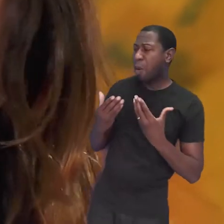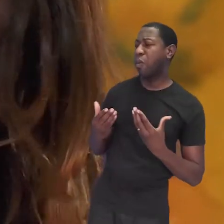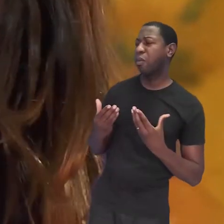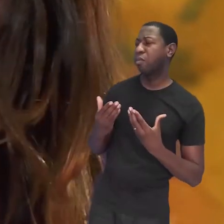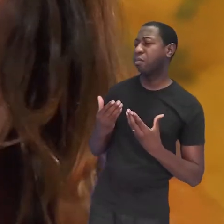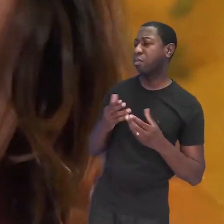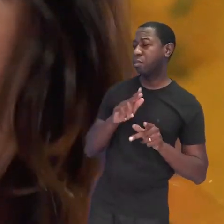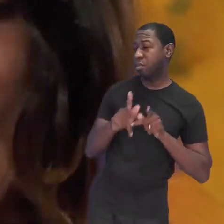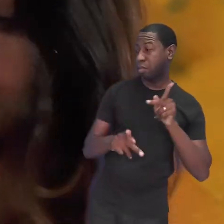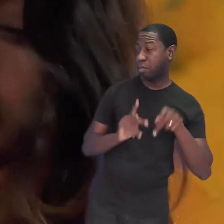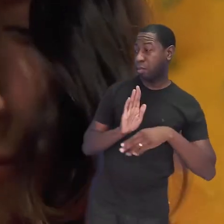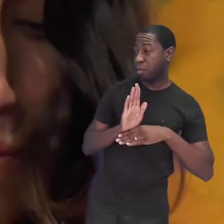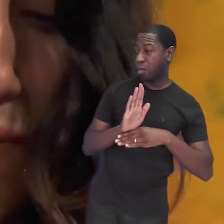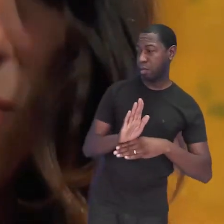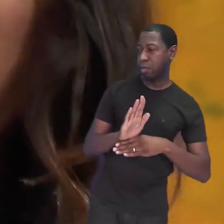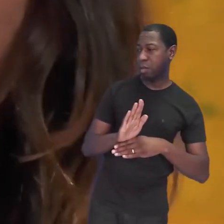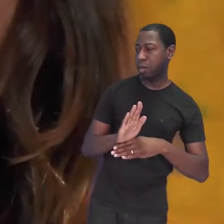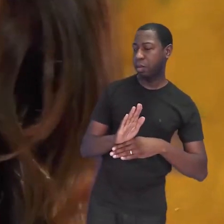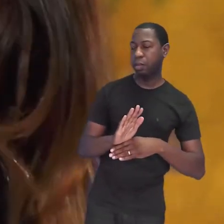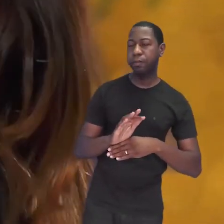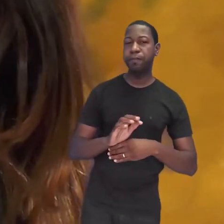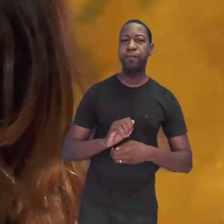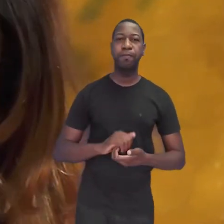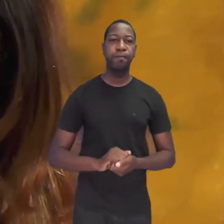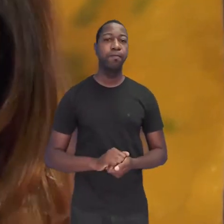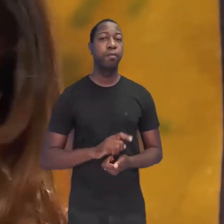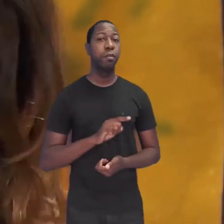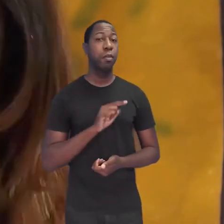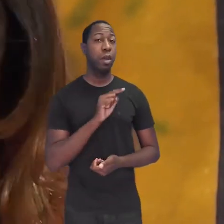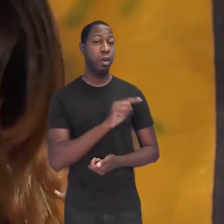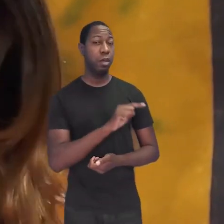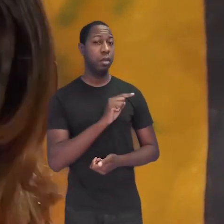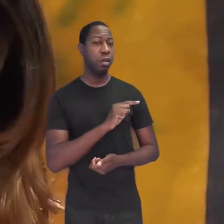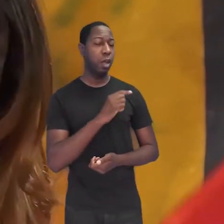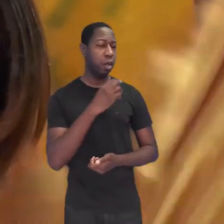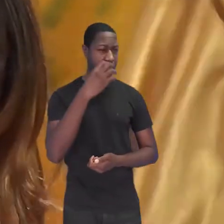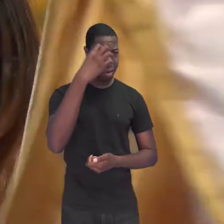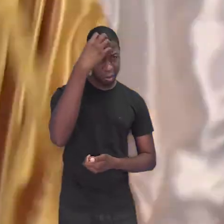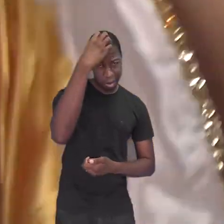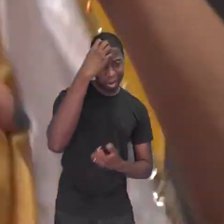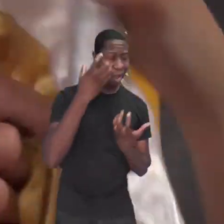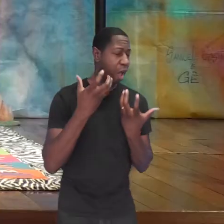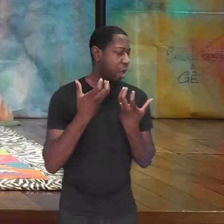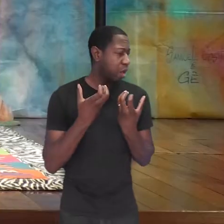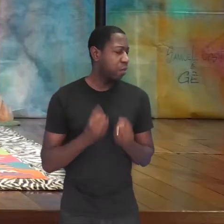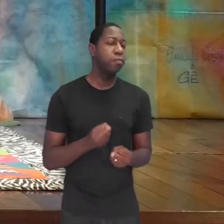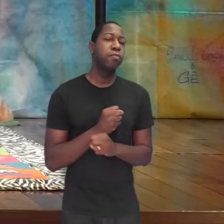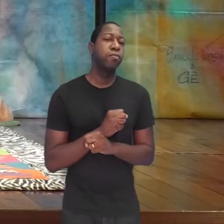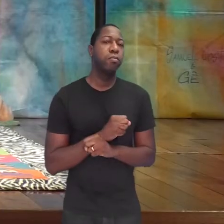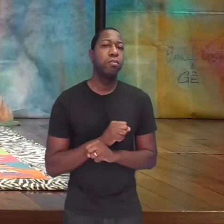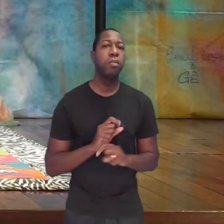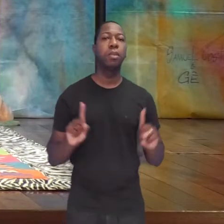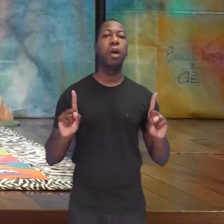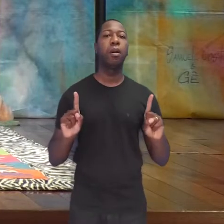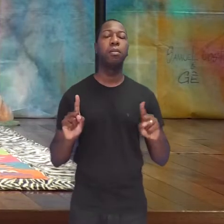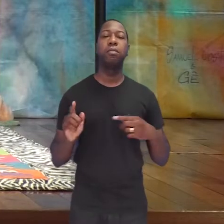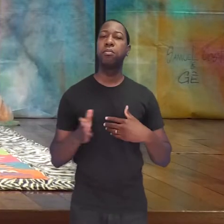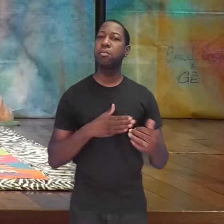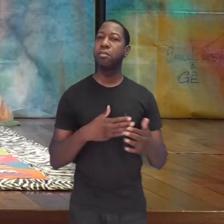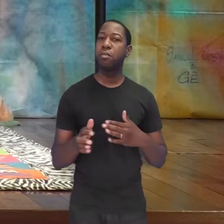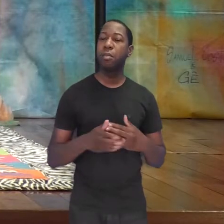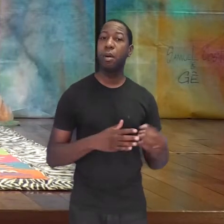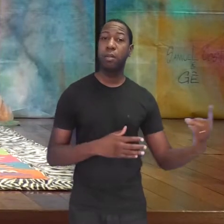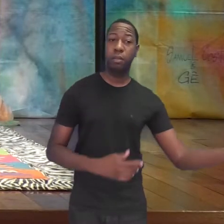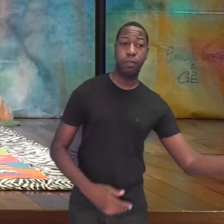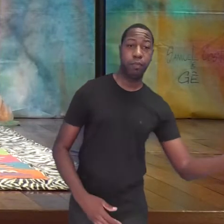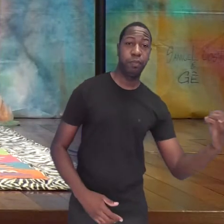Podia ser qualquer um vindo falar com ele. Ministro, professor, quem fosse. Ele